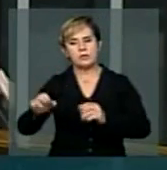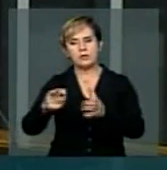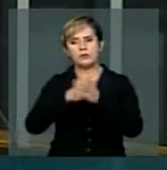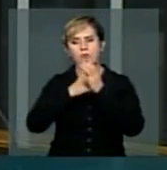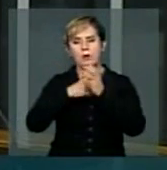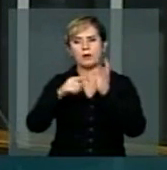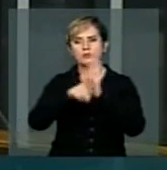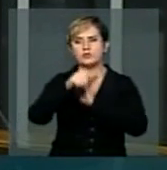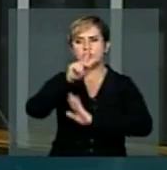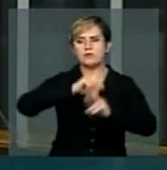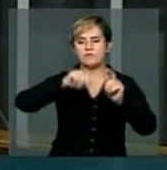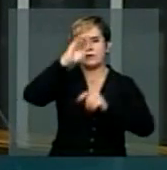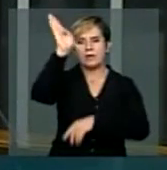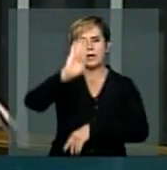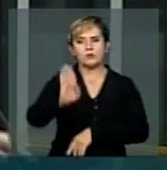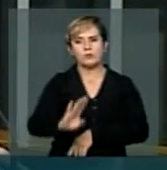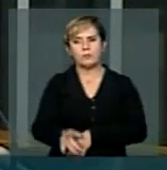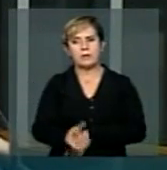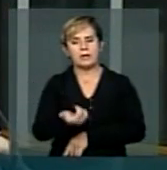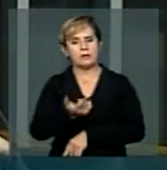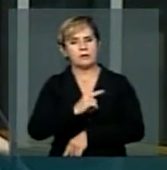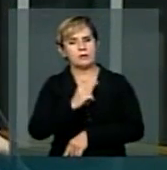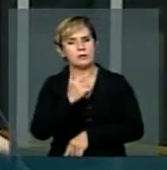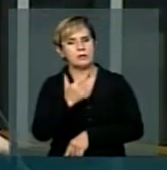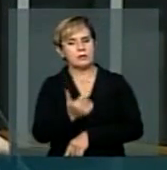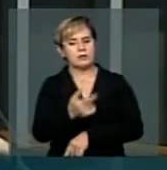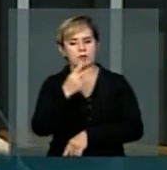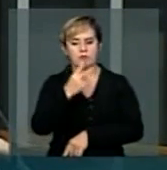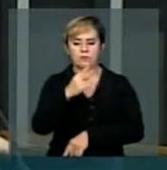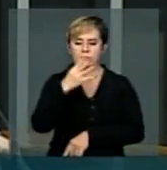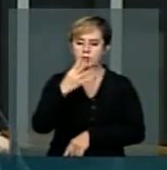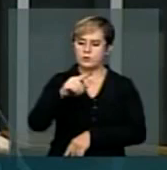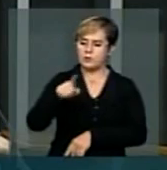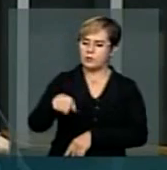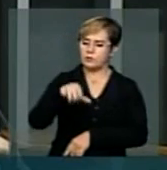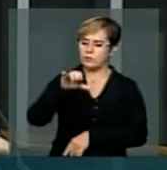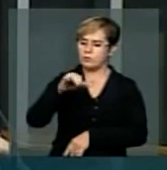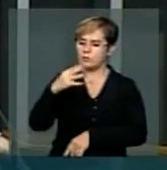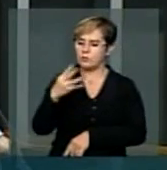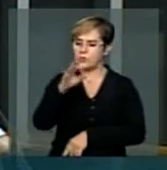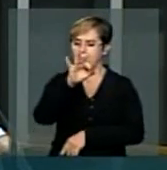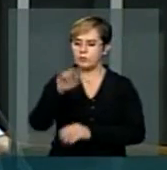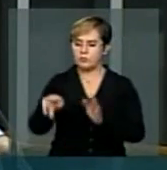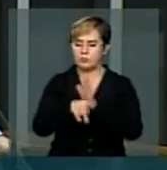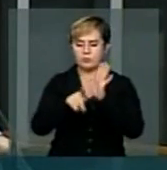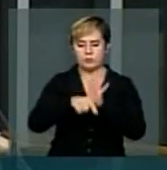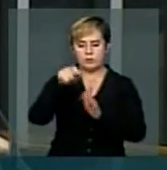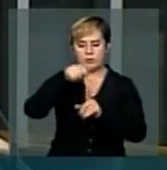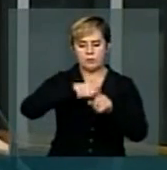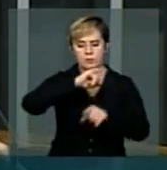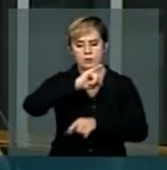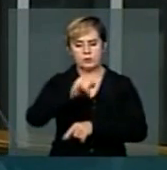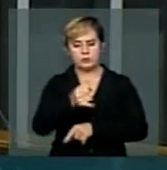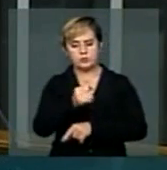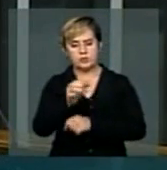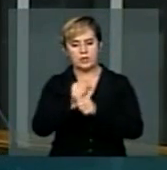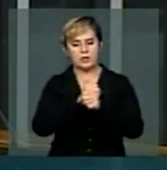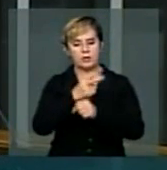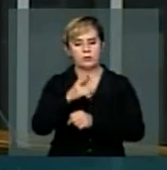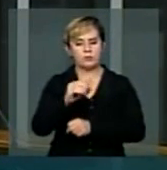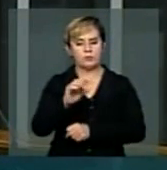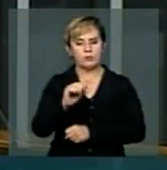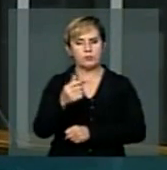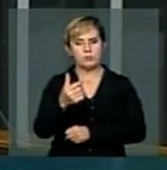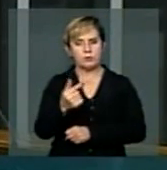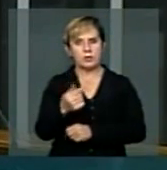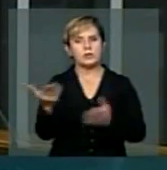dos brasileiros, que estava em 24,94% em janeiro de 2007, pode chegar